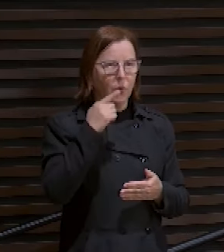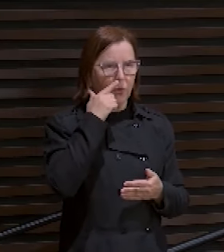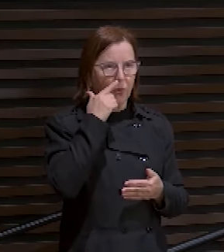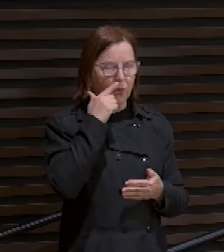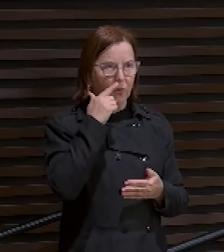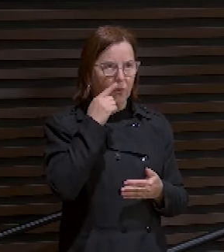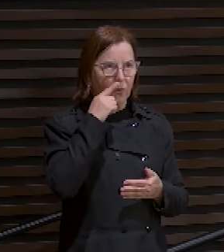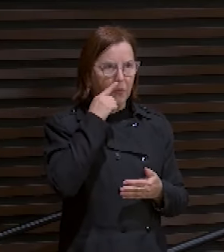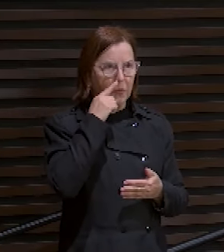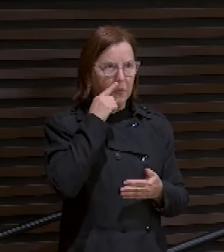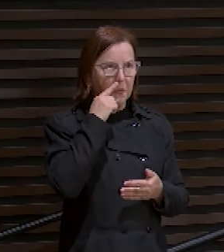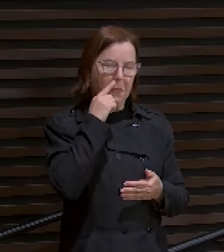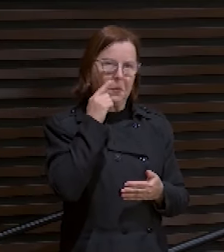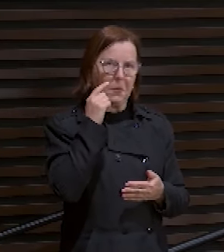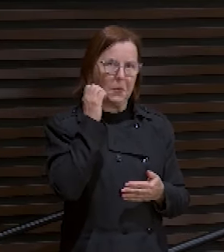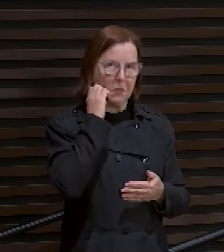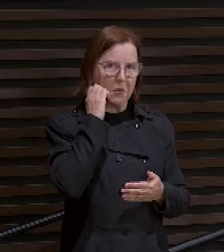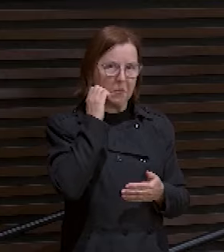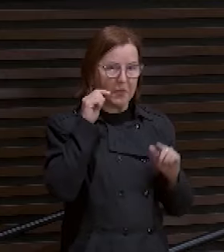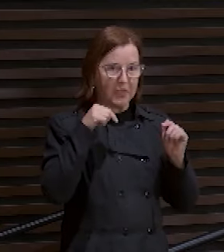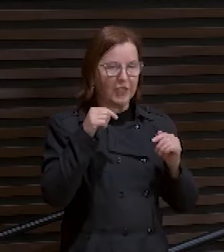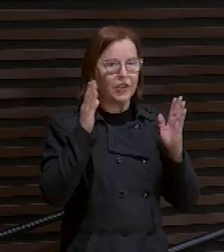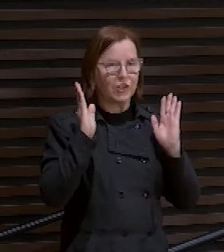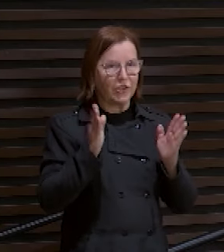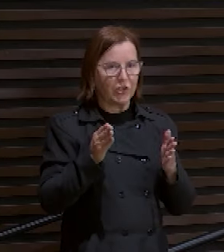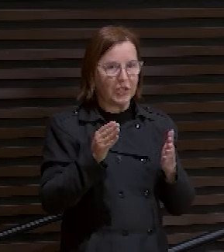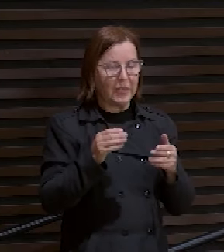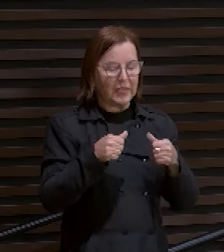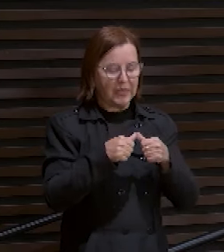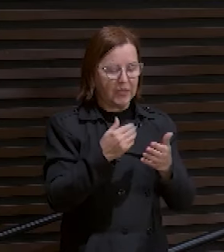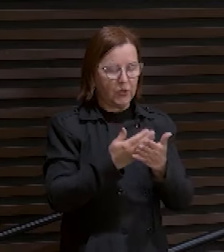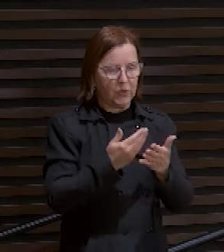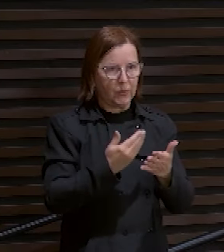servindo de cobaia aqui. Mas eu quero tratar isso com a igreja.